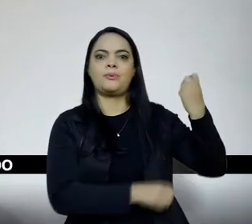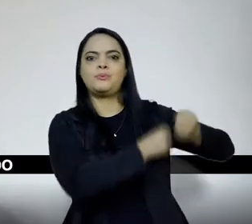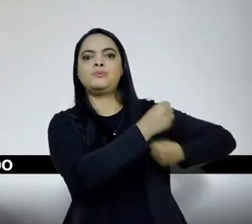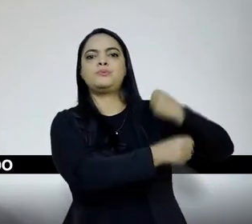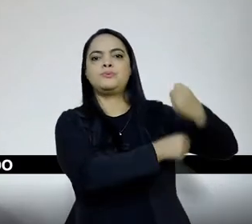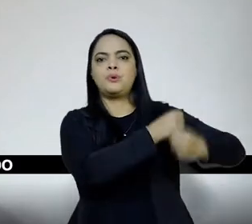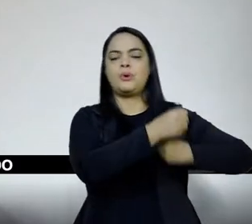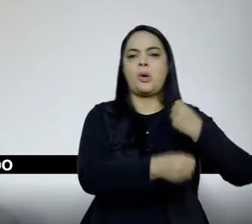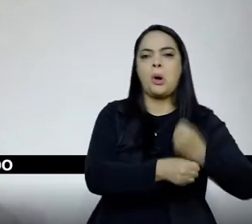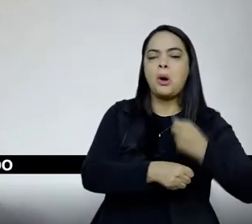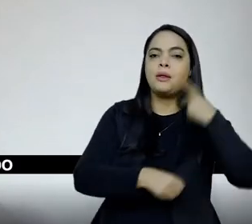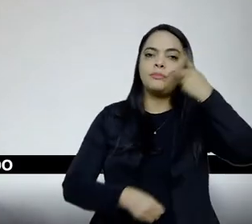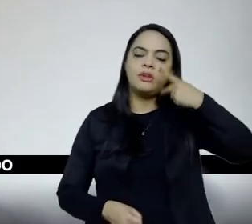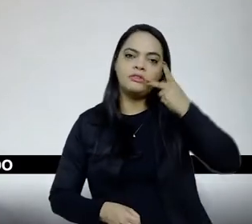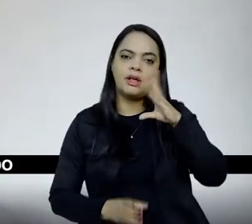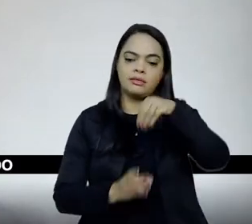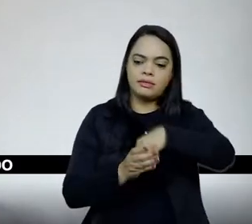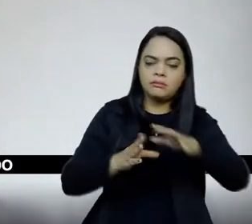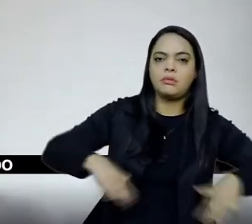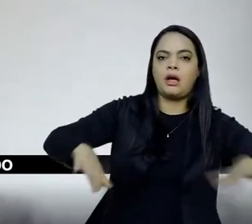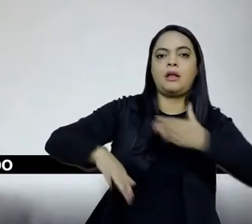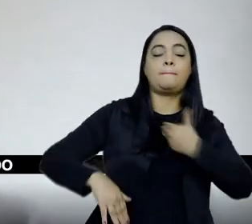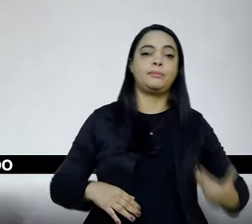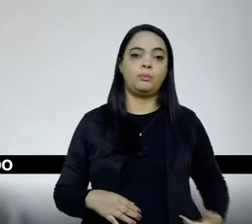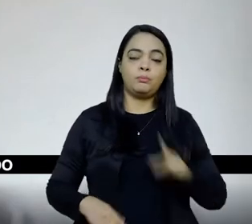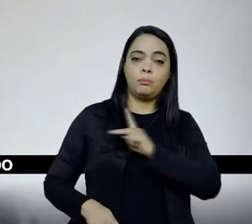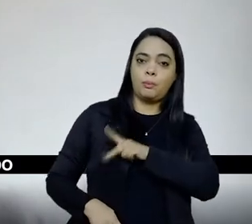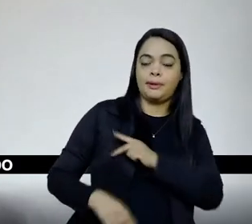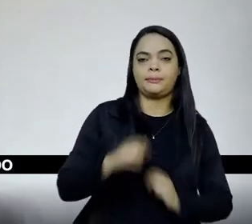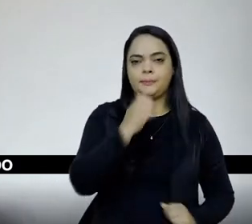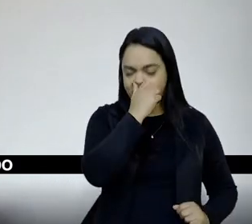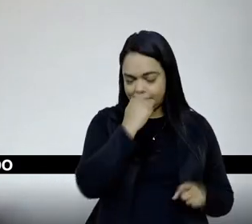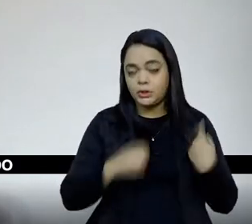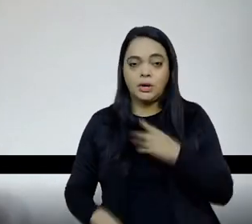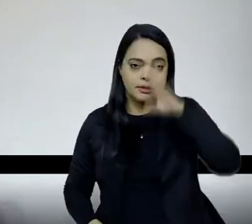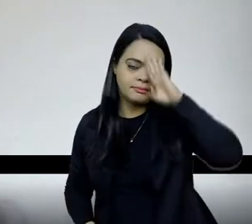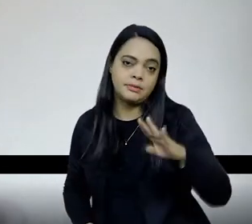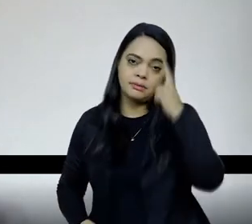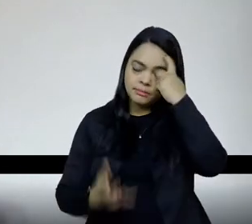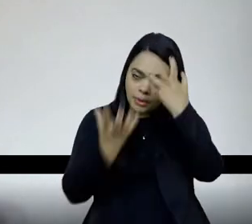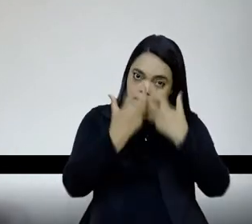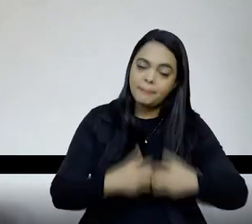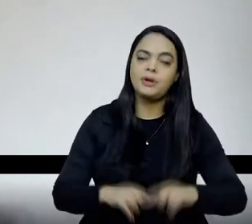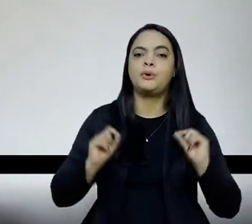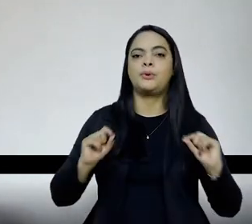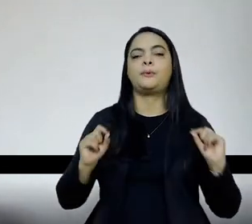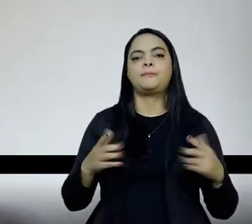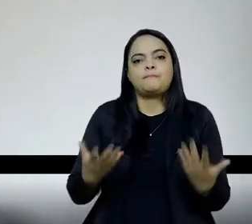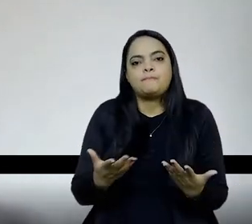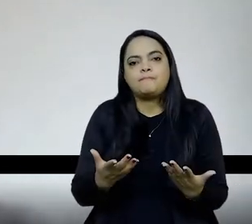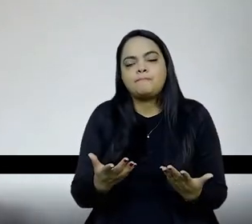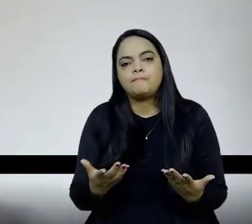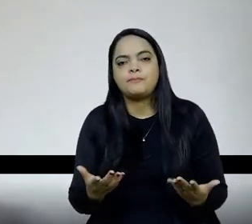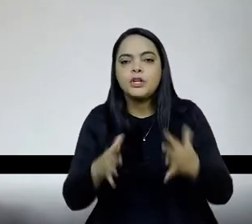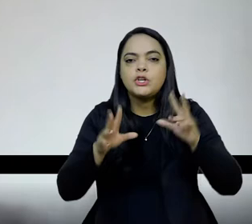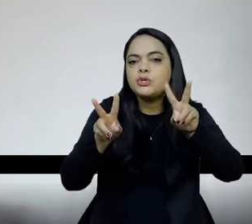da política, no espaço público. Então, talvez a grande questão que tenha mobilizado a gente tenha sido essa da